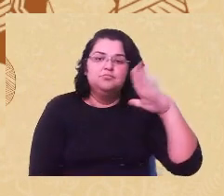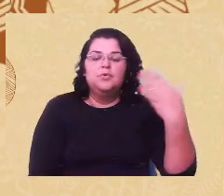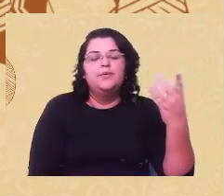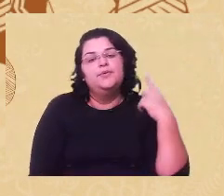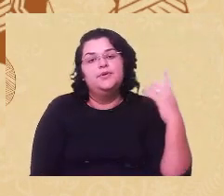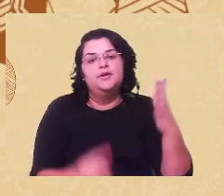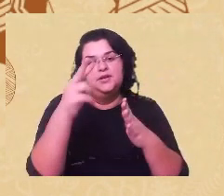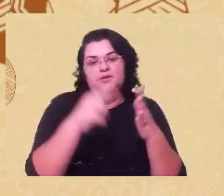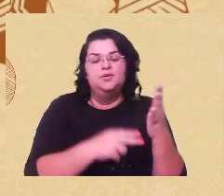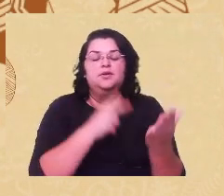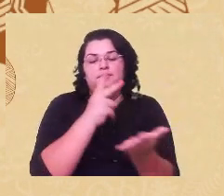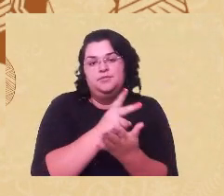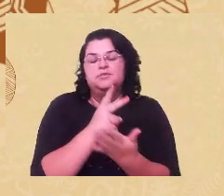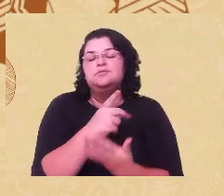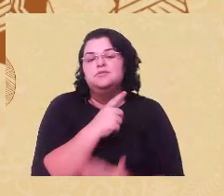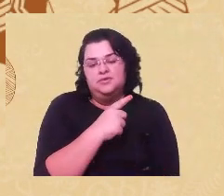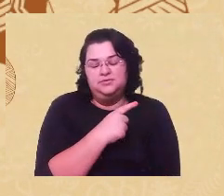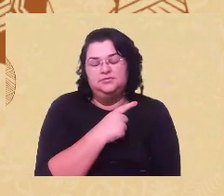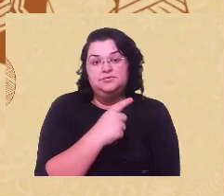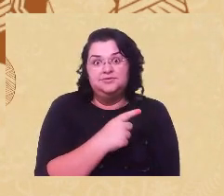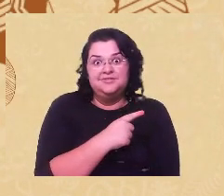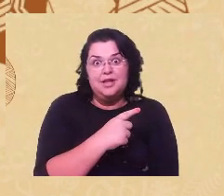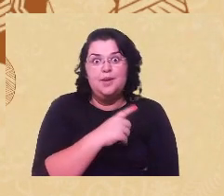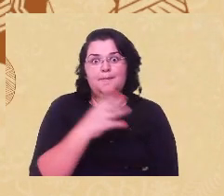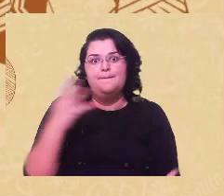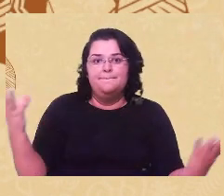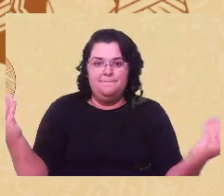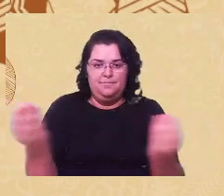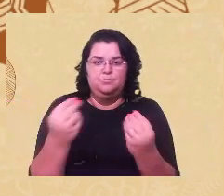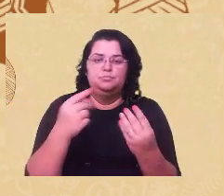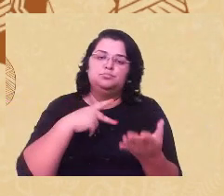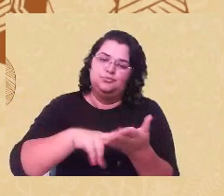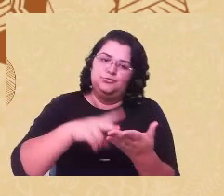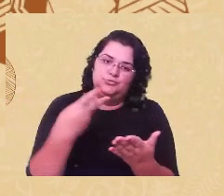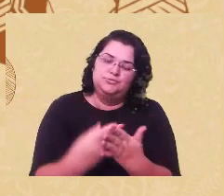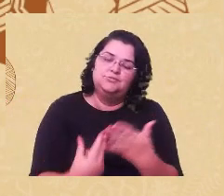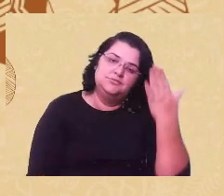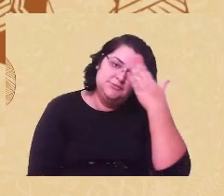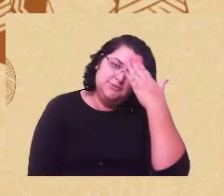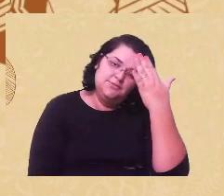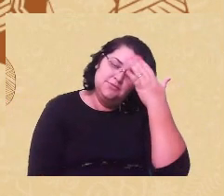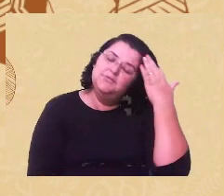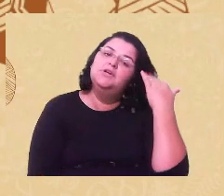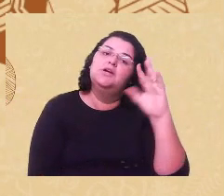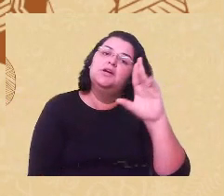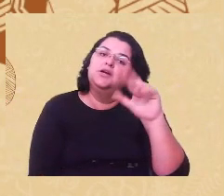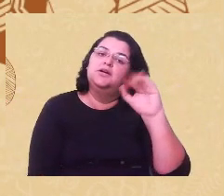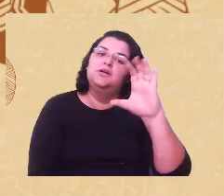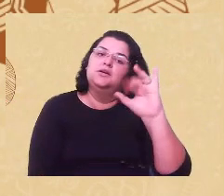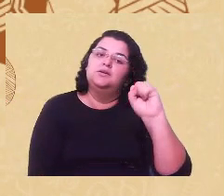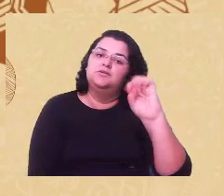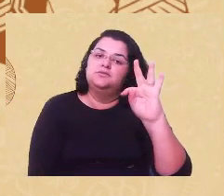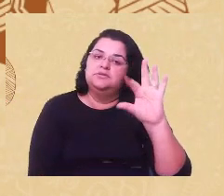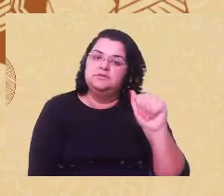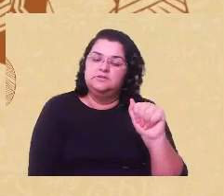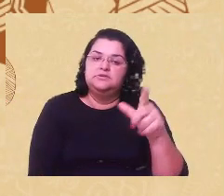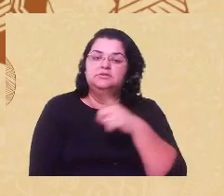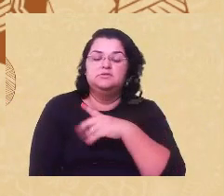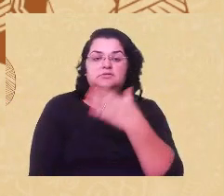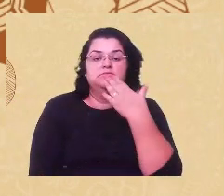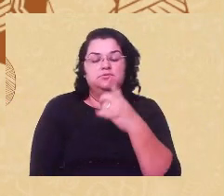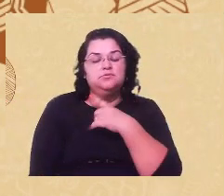fazemos disso, né? Existem muitas retóricas de saber poder racistas ocultadas por alguns